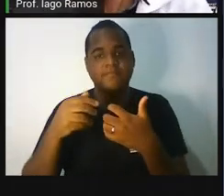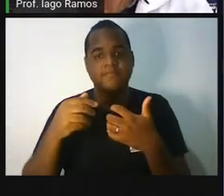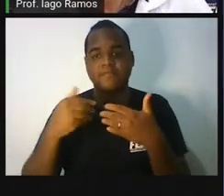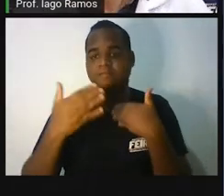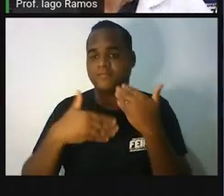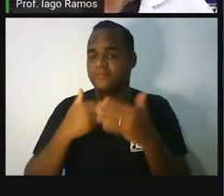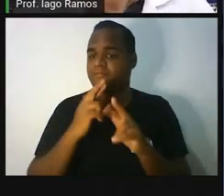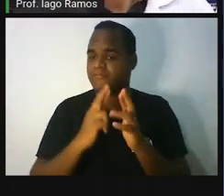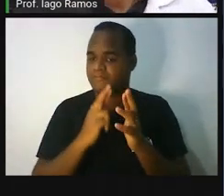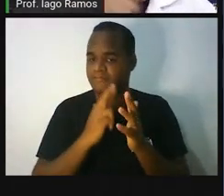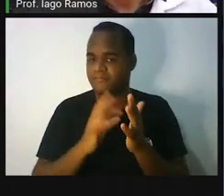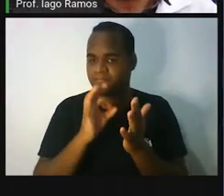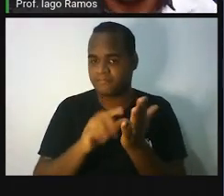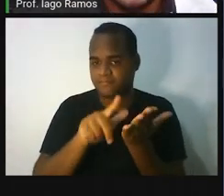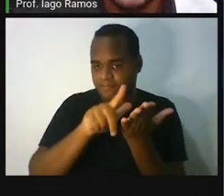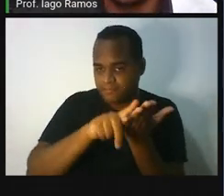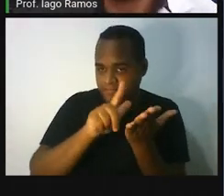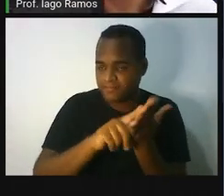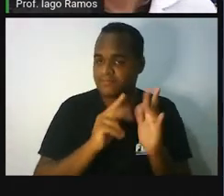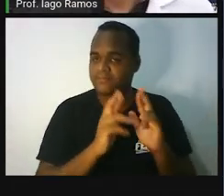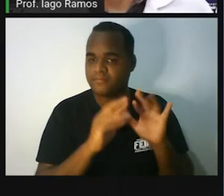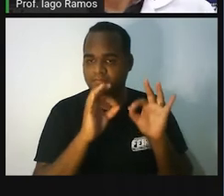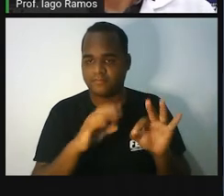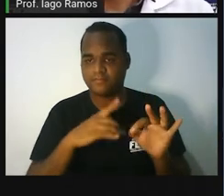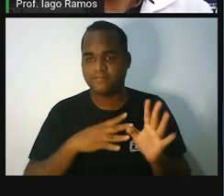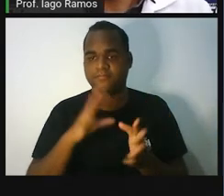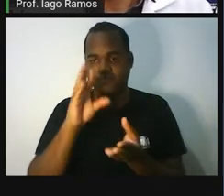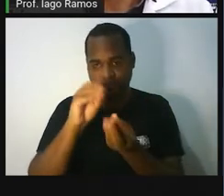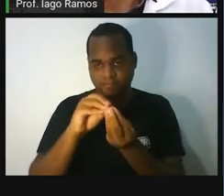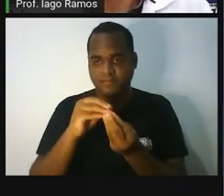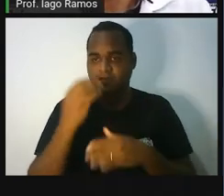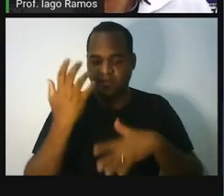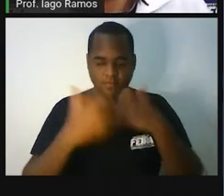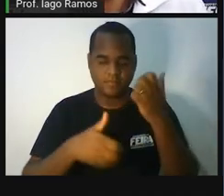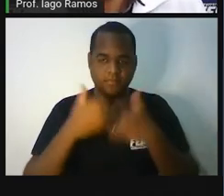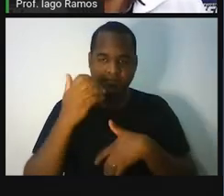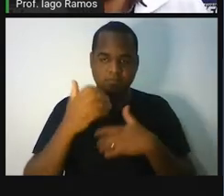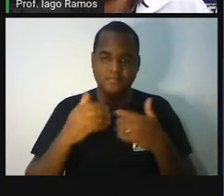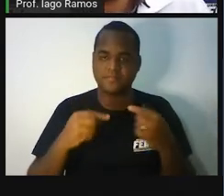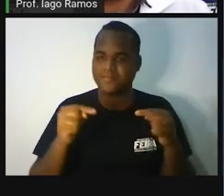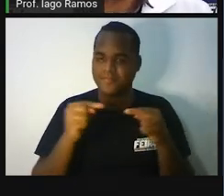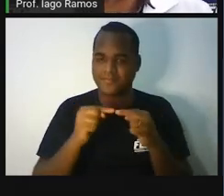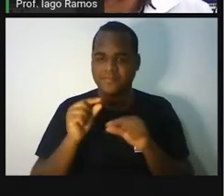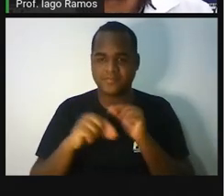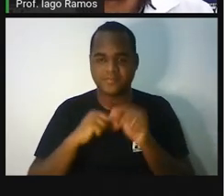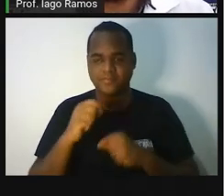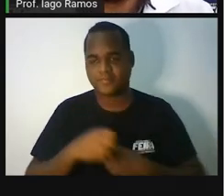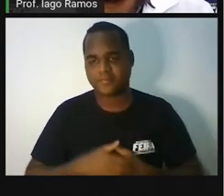anota a sua resposta. Anota a sua conclusão. Registra isso porque vai ser importante.